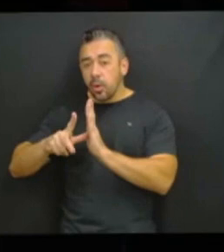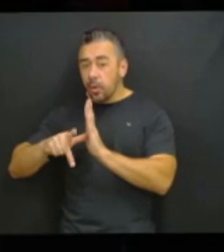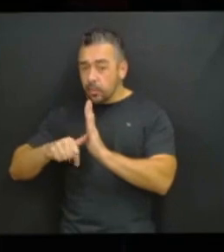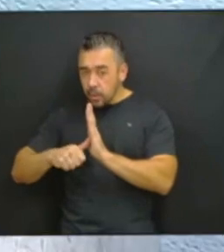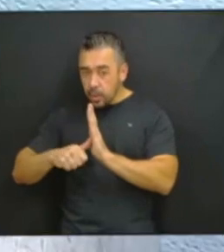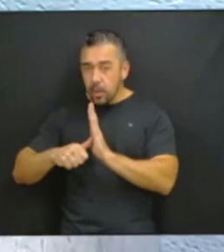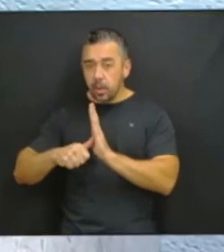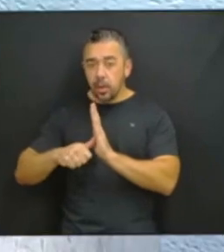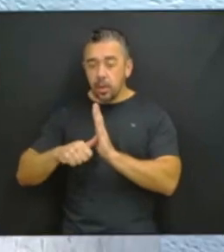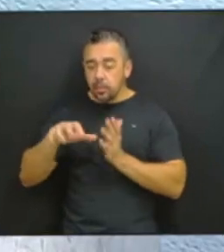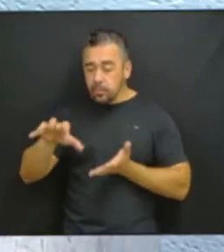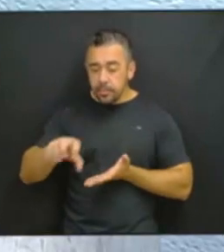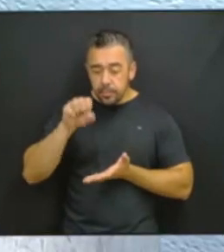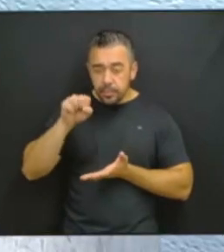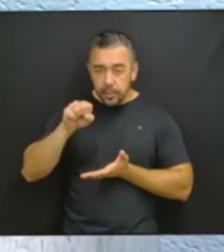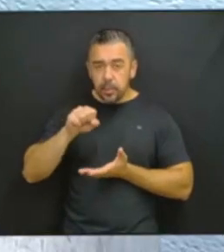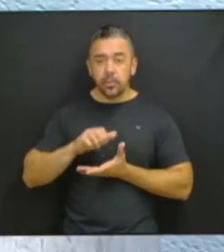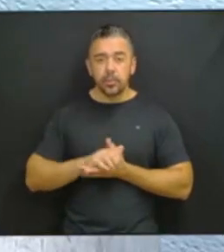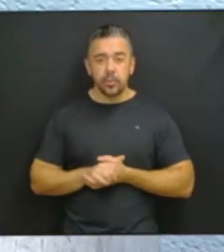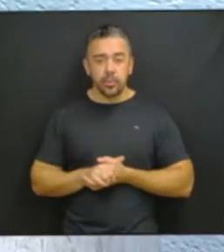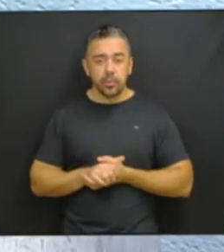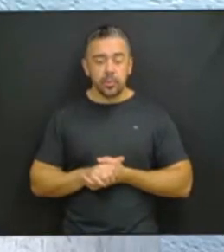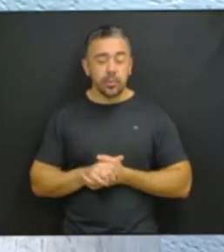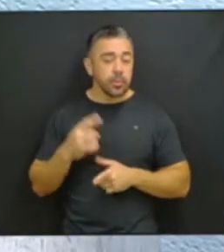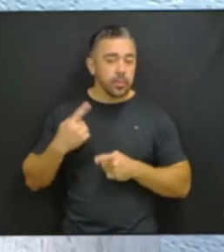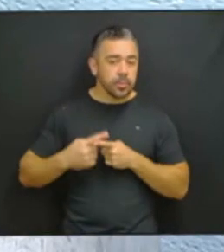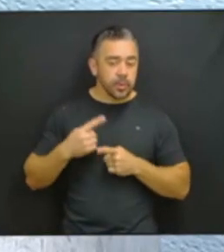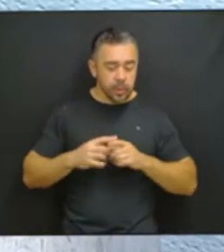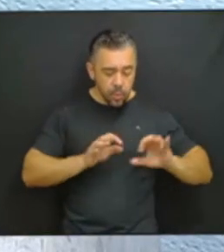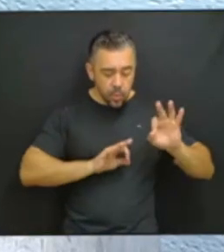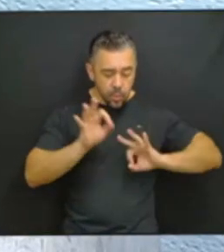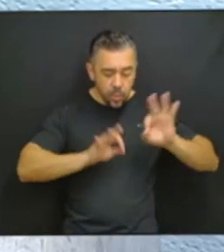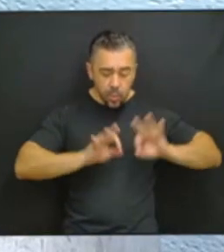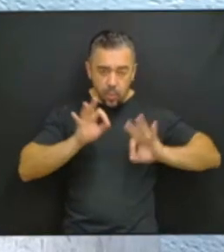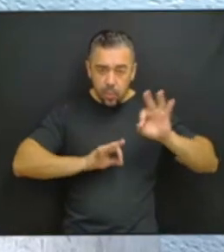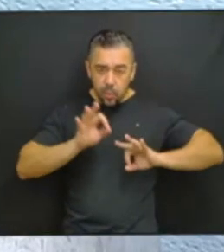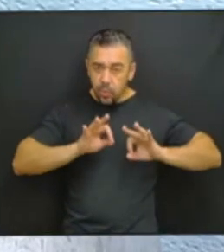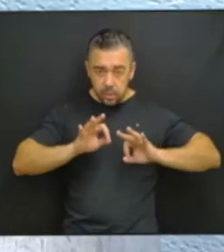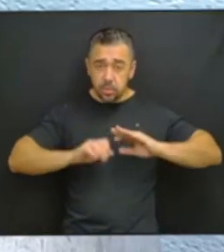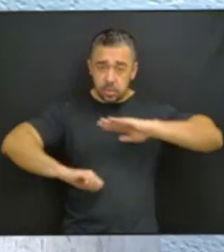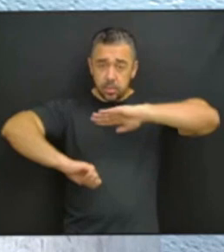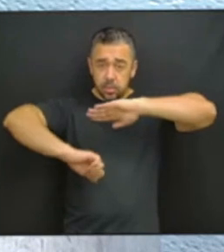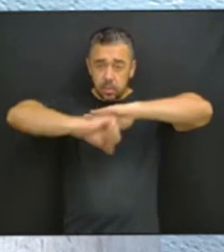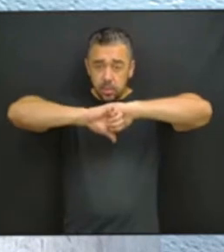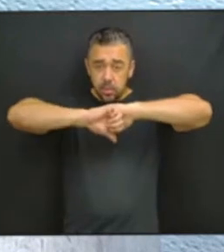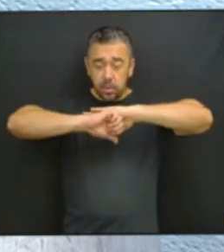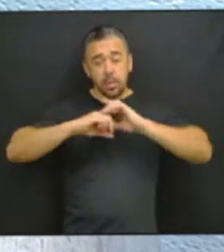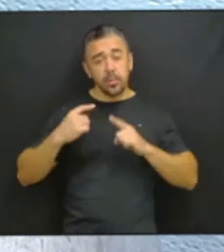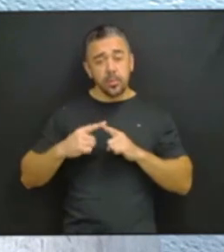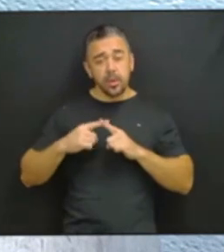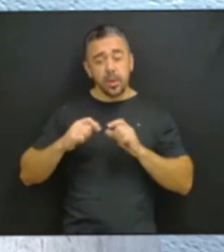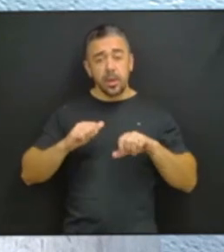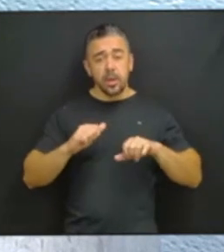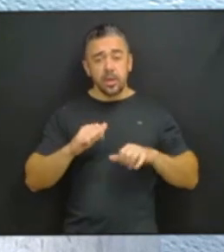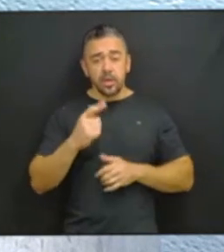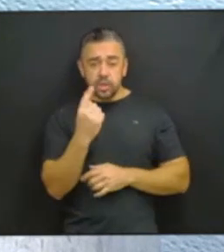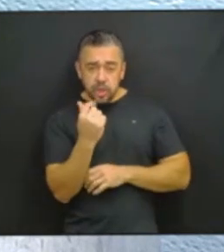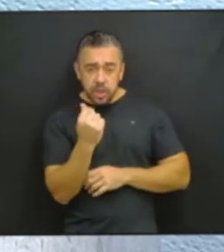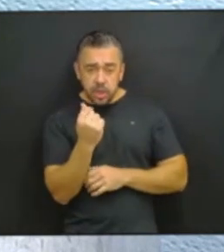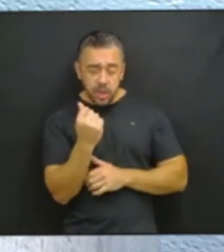porque meteram a mão no jarro, porque se organizaram criminosamente, porque lavaram dinheiro.